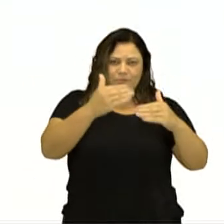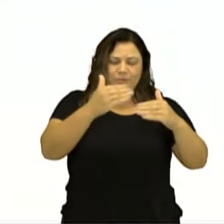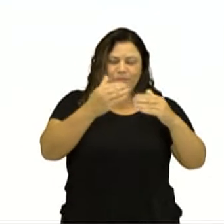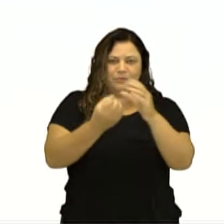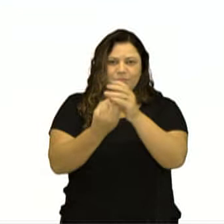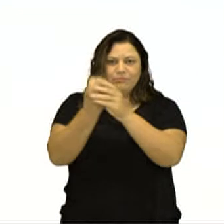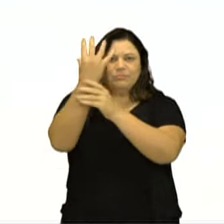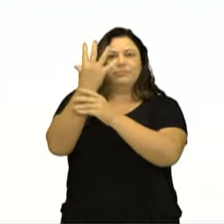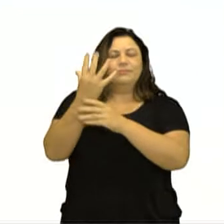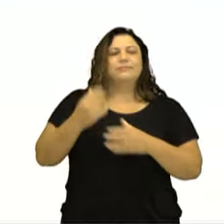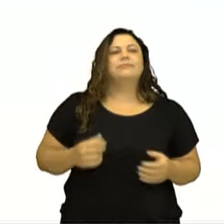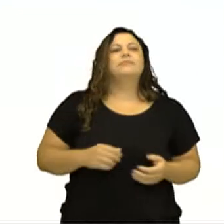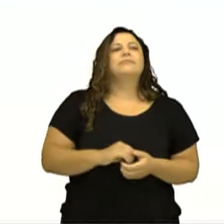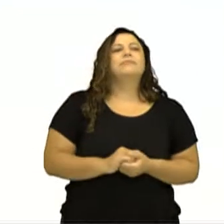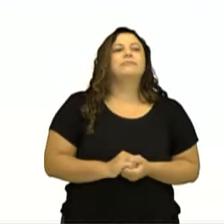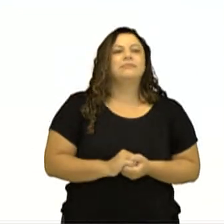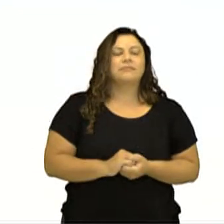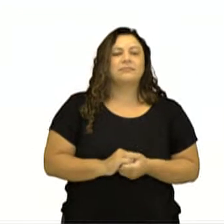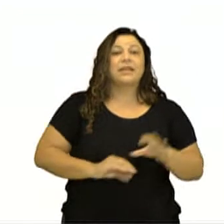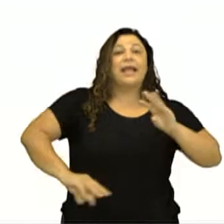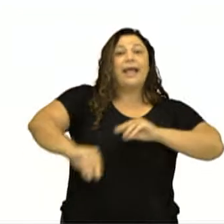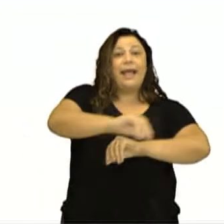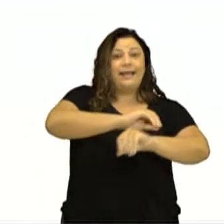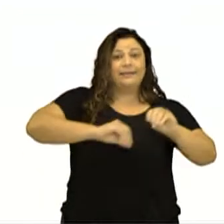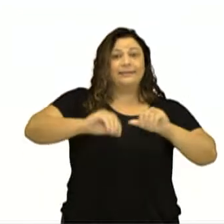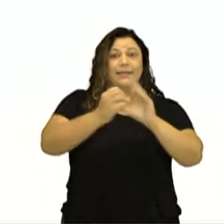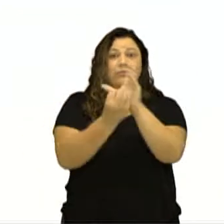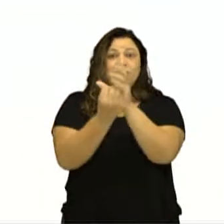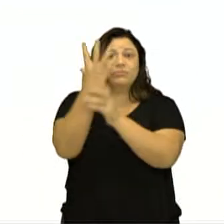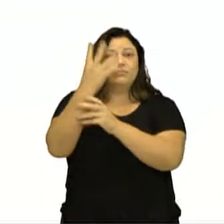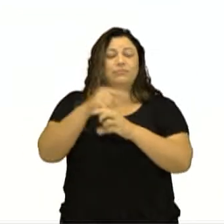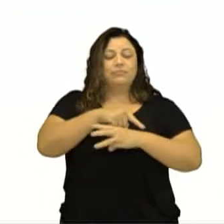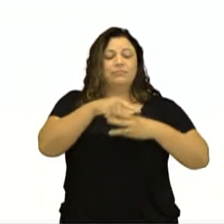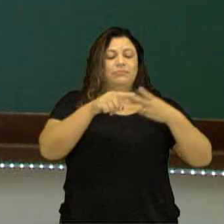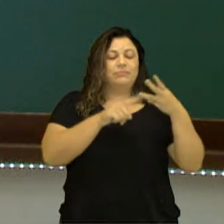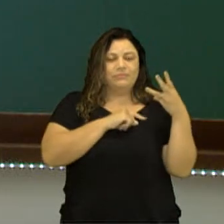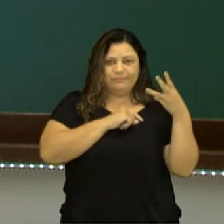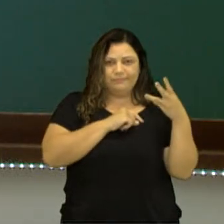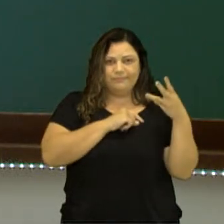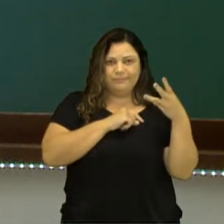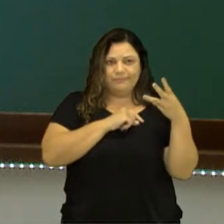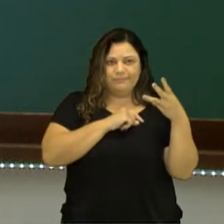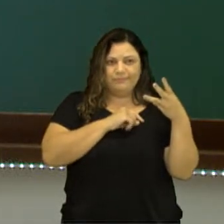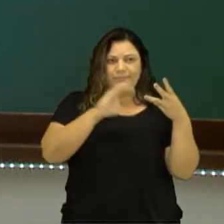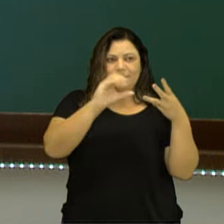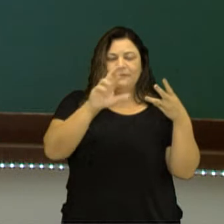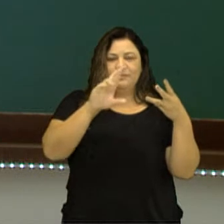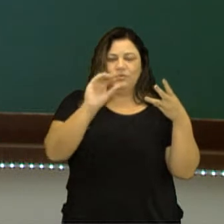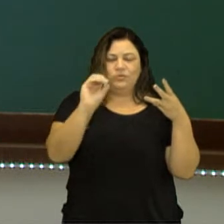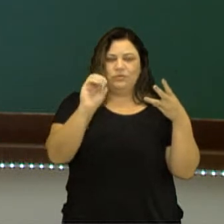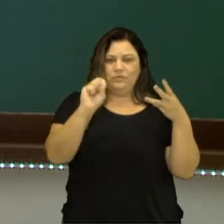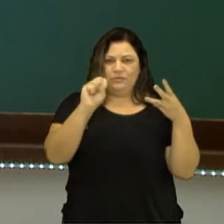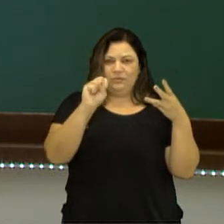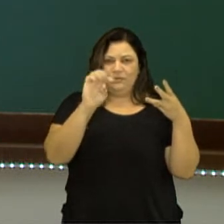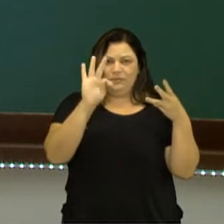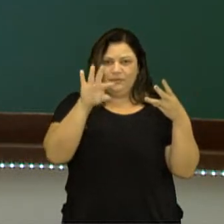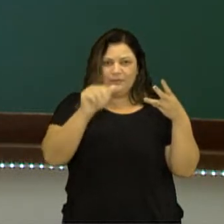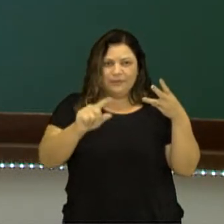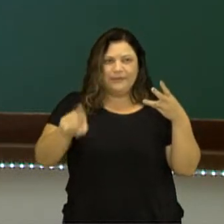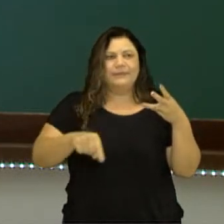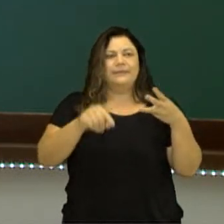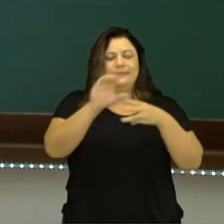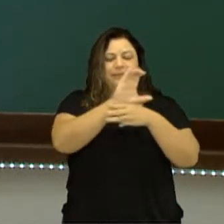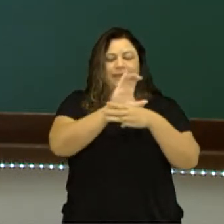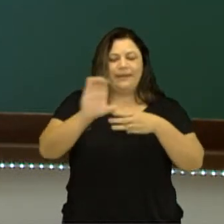crescimento. A Terra é formada por três camadas. A crosta, que é a mais superficial,